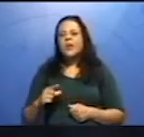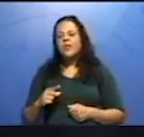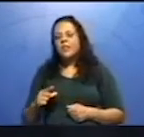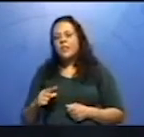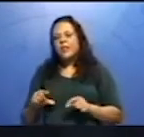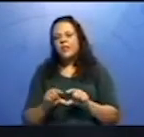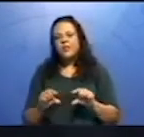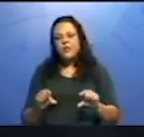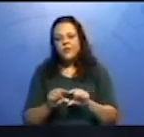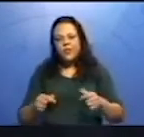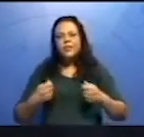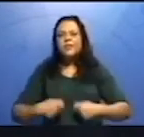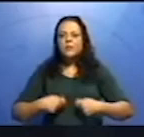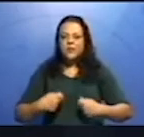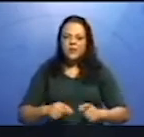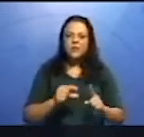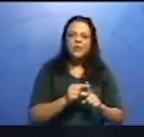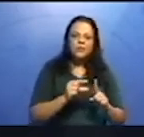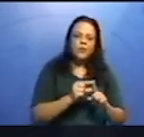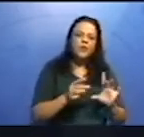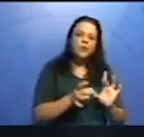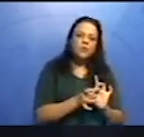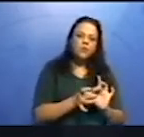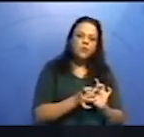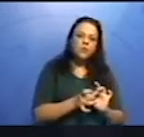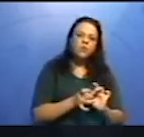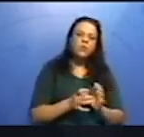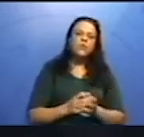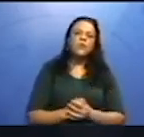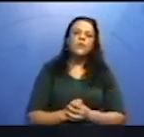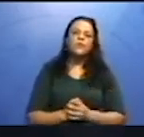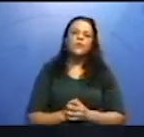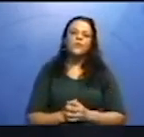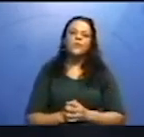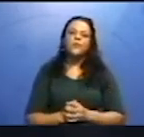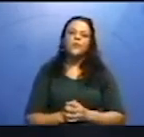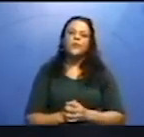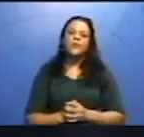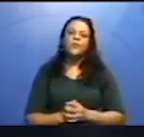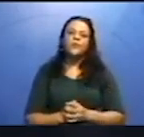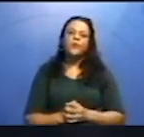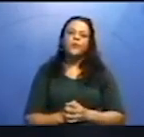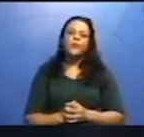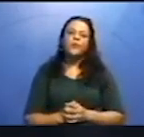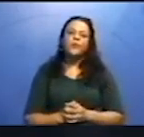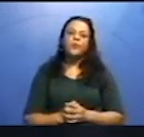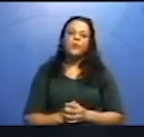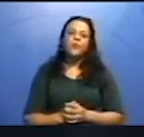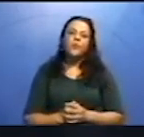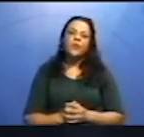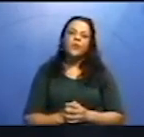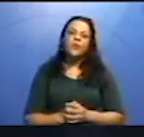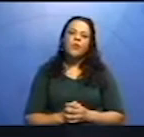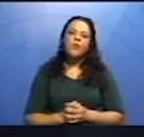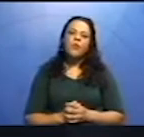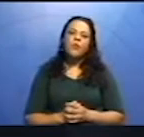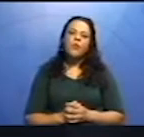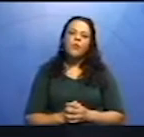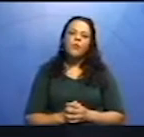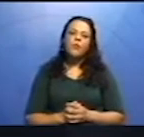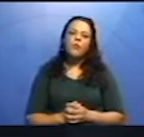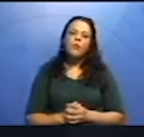recebem o nome de sindéticas. Sim. Há conjunções coordenativas aqui. Exatamente porque